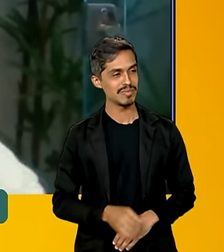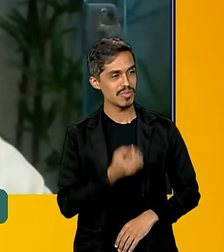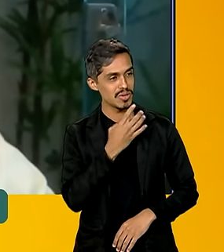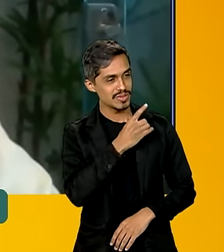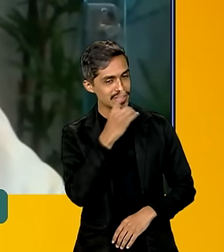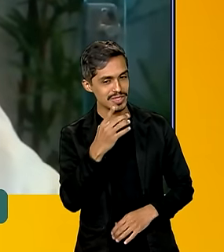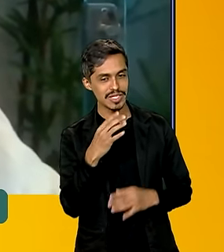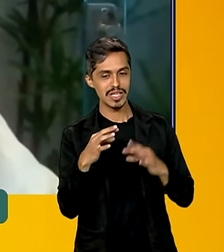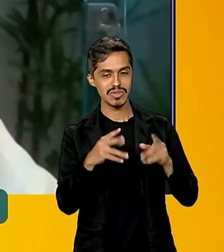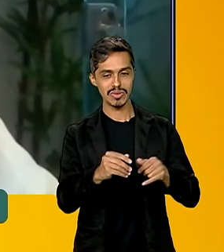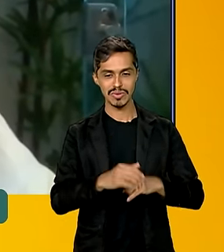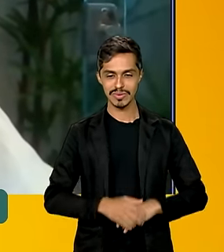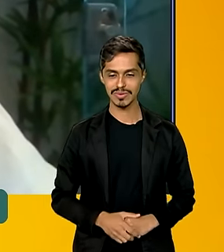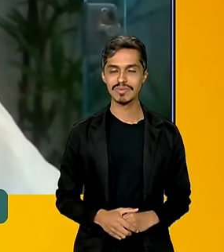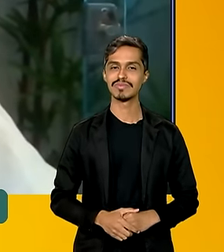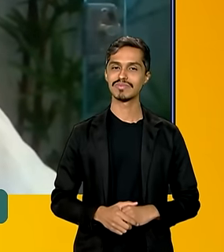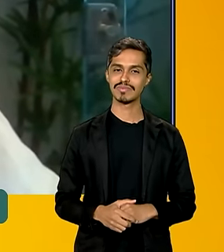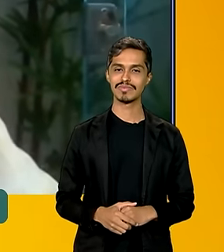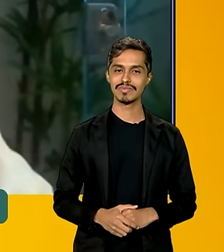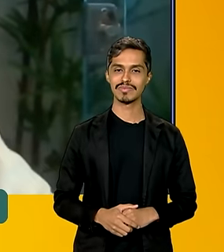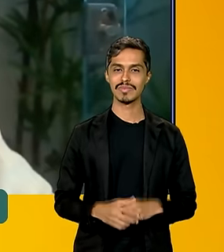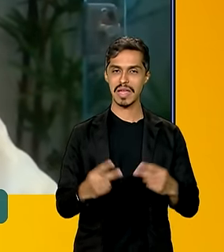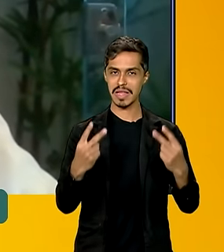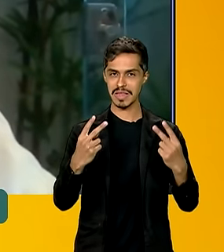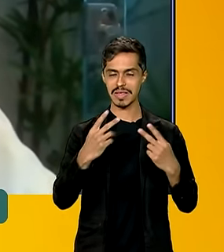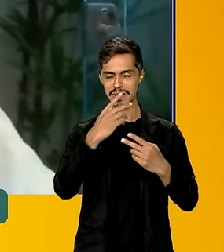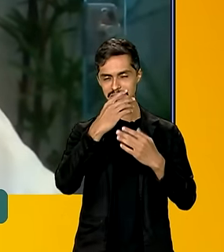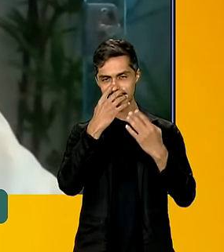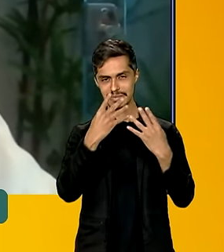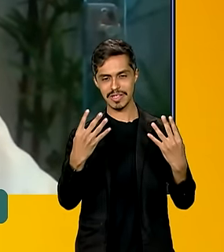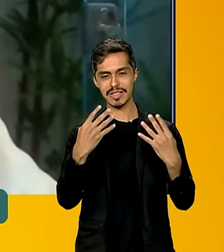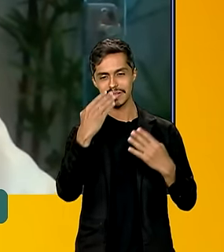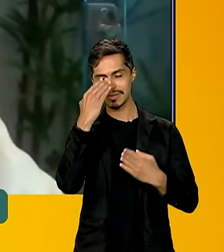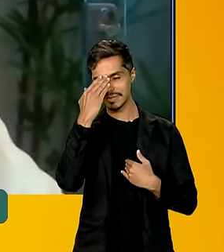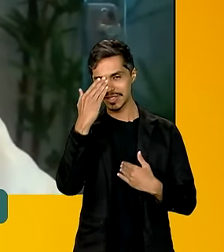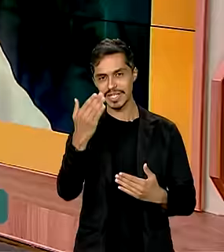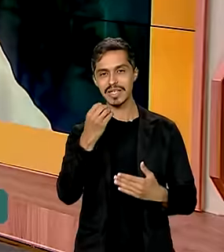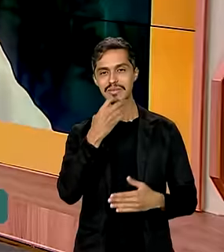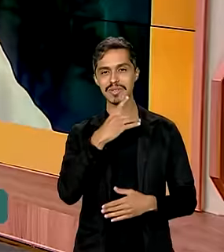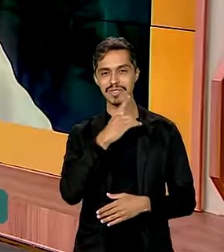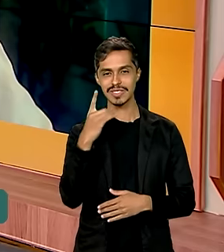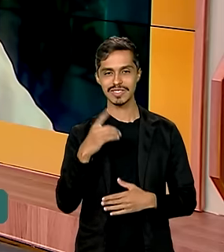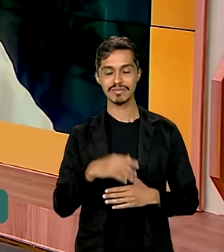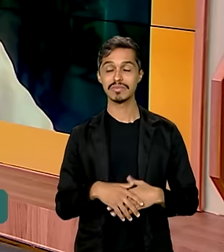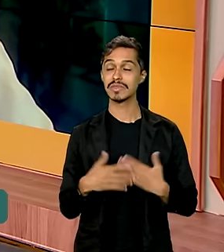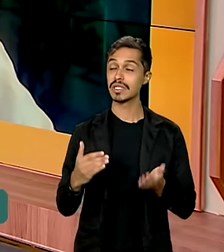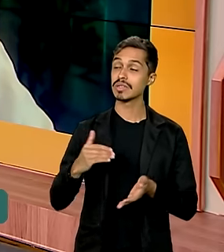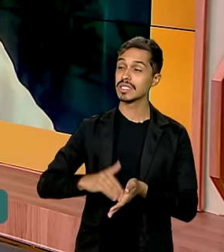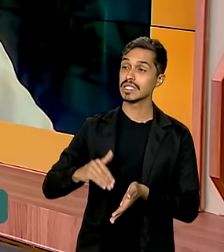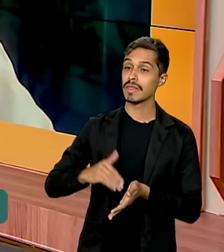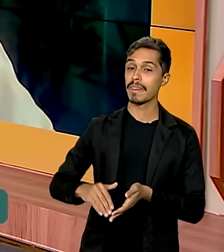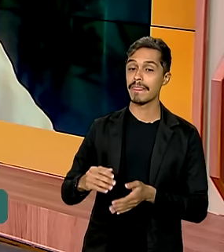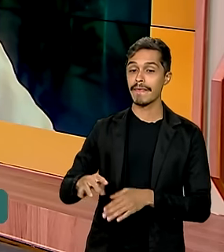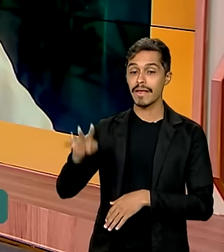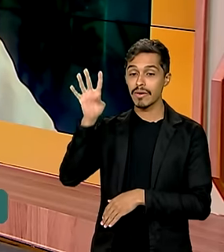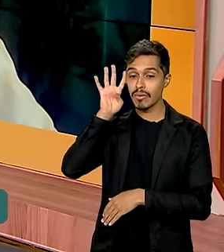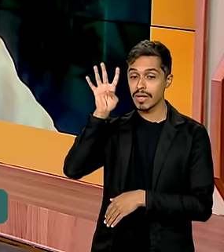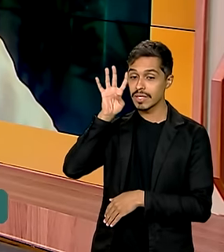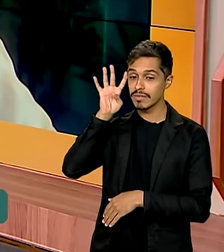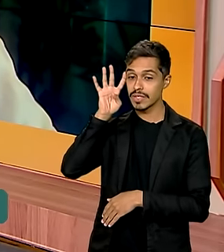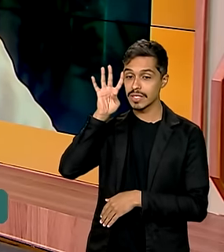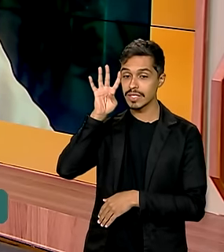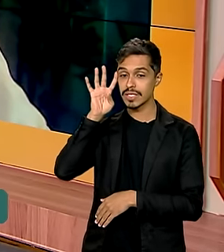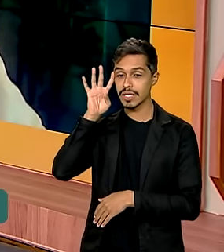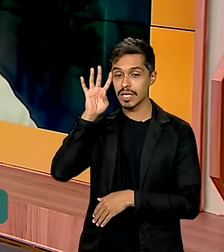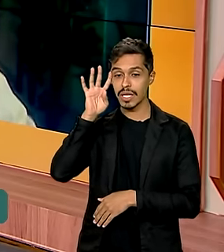Vanessa. Bom dia a todos os ouvintes aí, espectadores do jornal. Secretário, na quarta-feira, a ministra